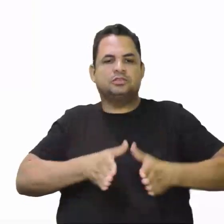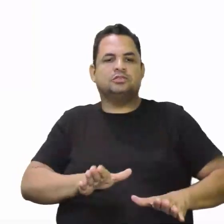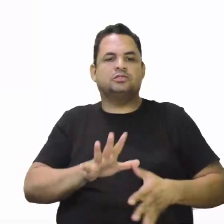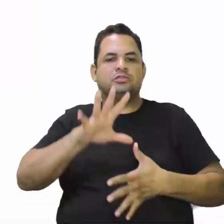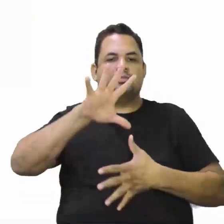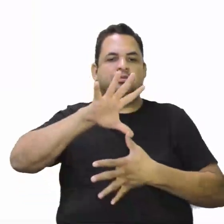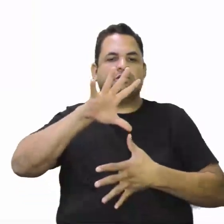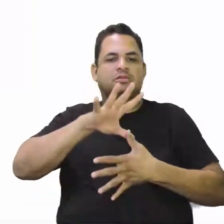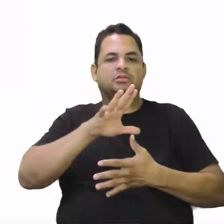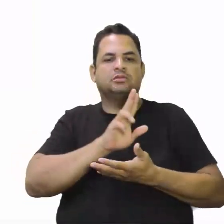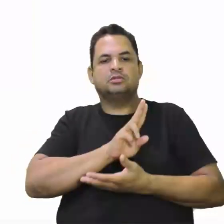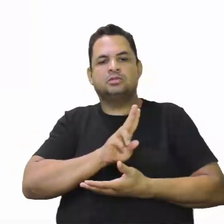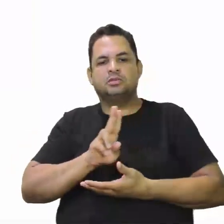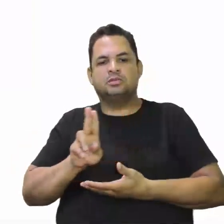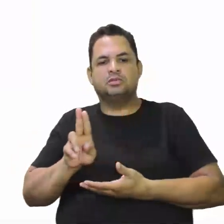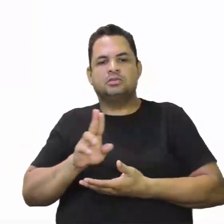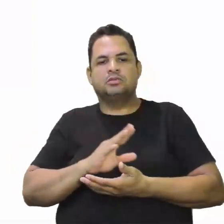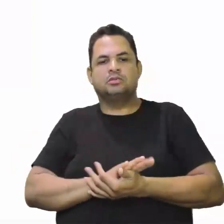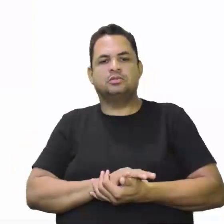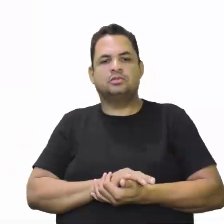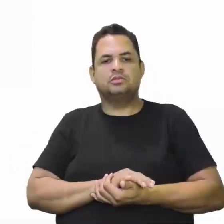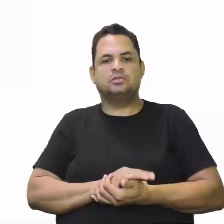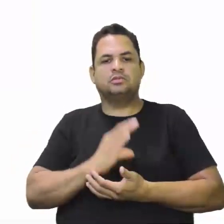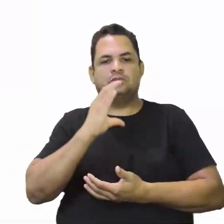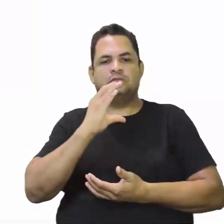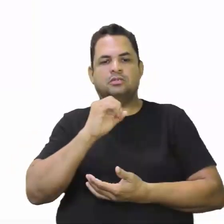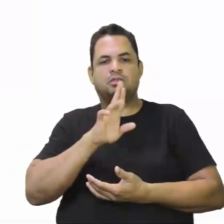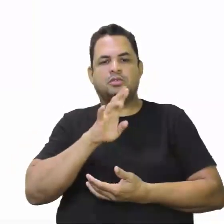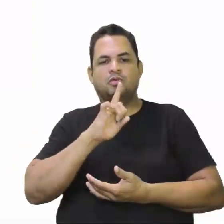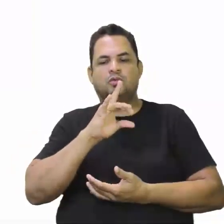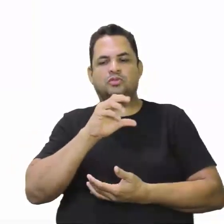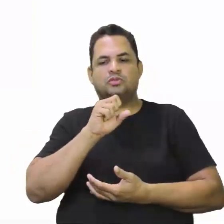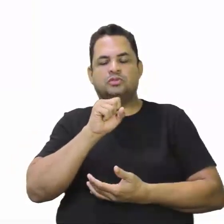chamados de crioulos.